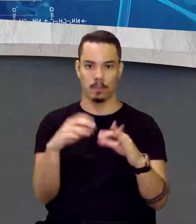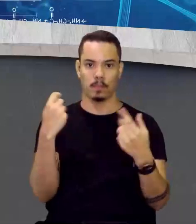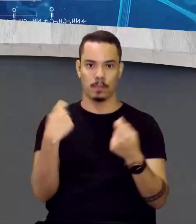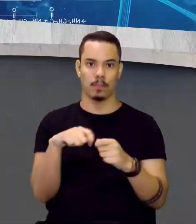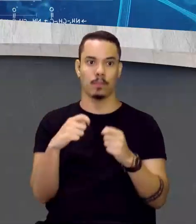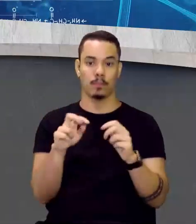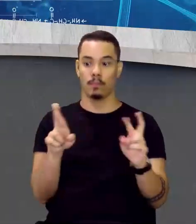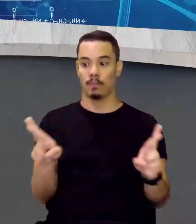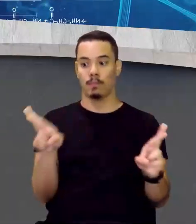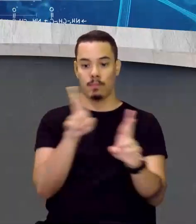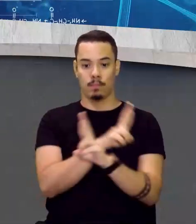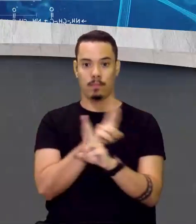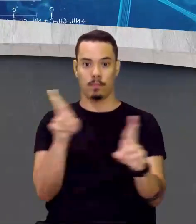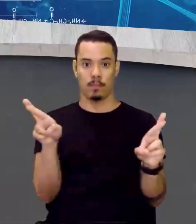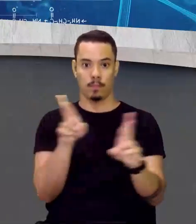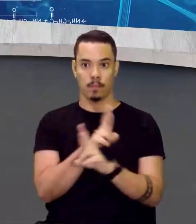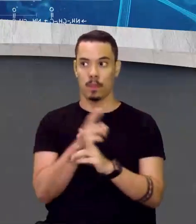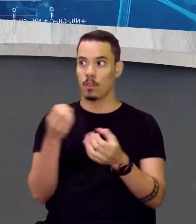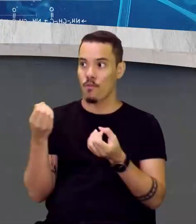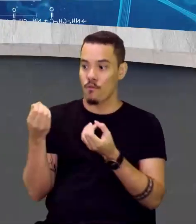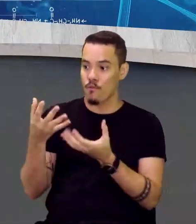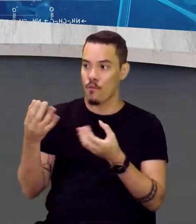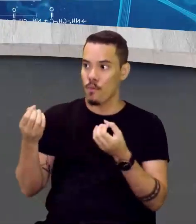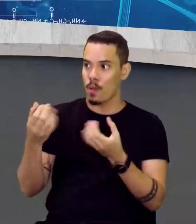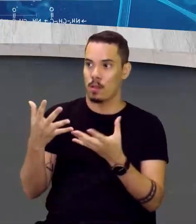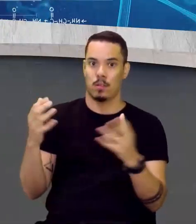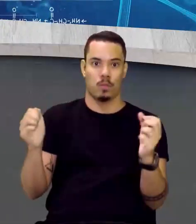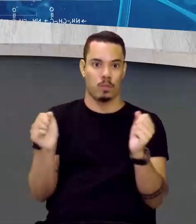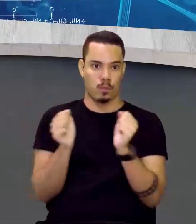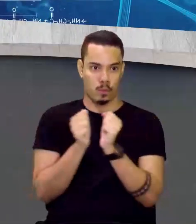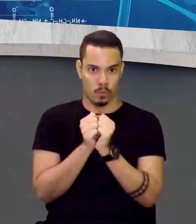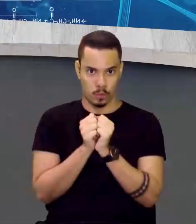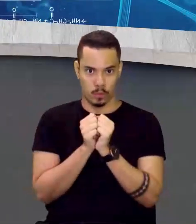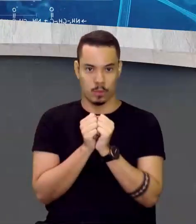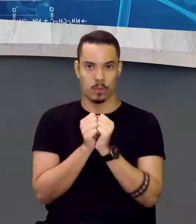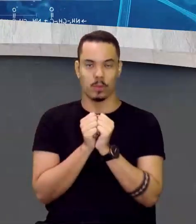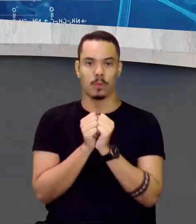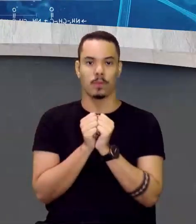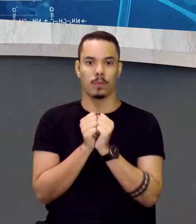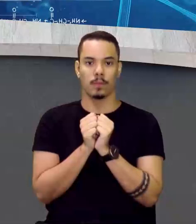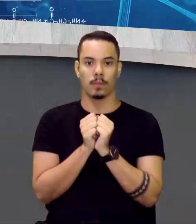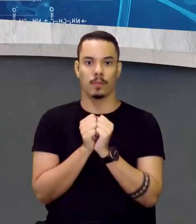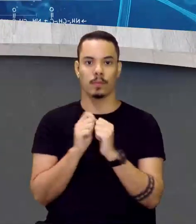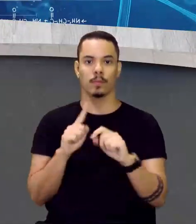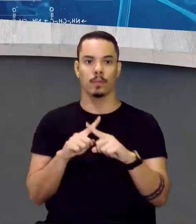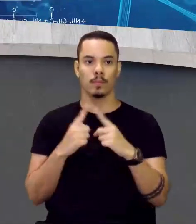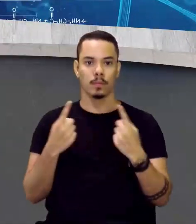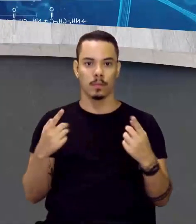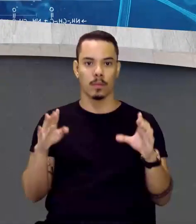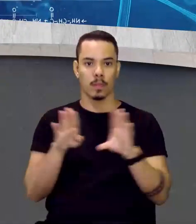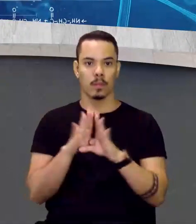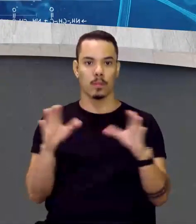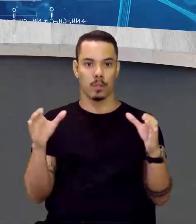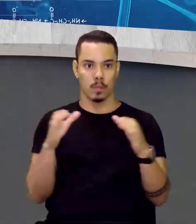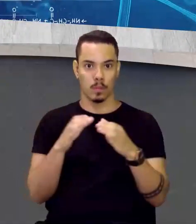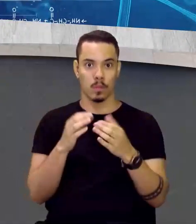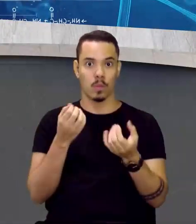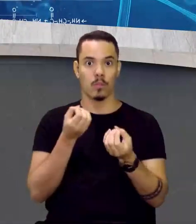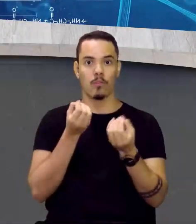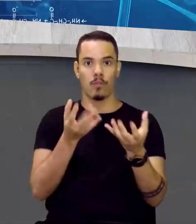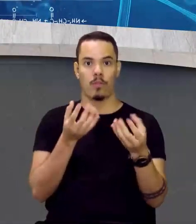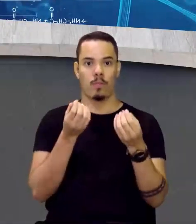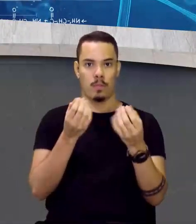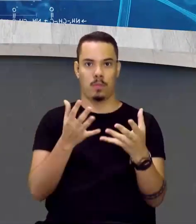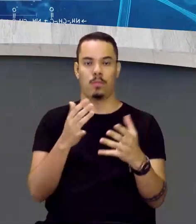relacionar as informações do átomo X, com a carga menos 3, com a informação que o enunciado deu lá,